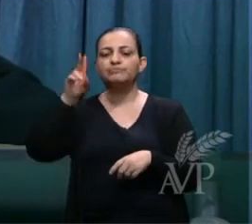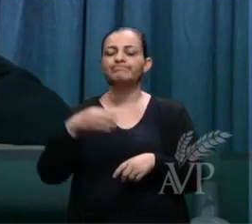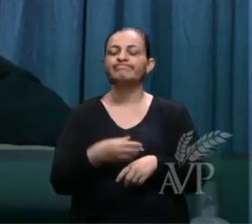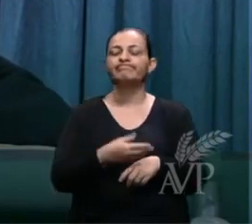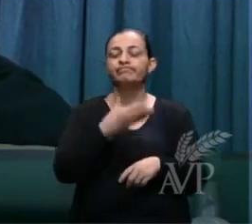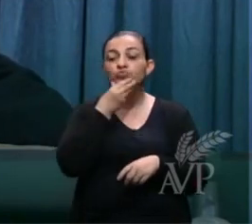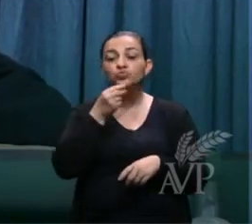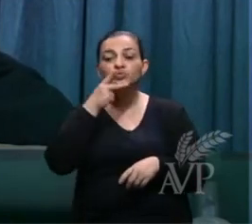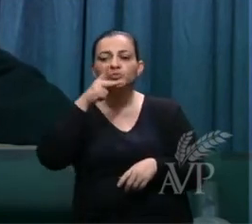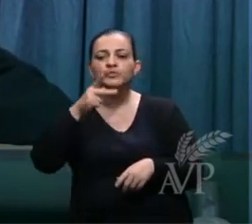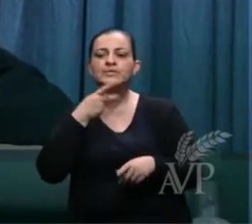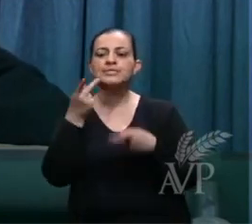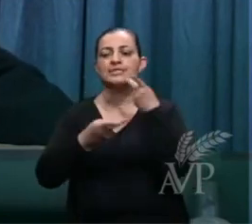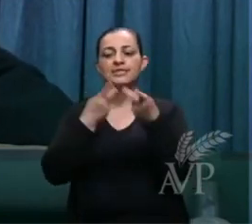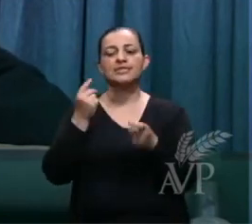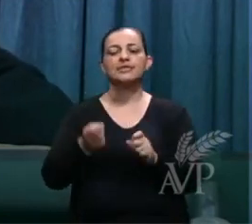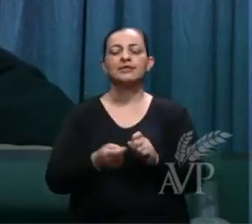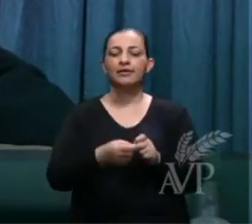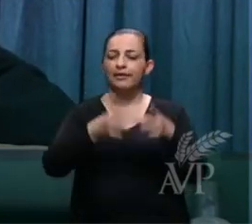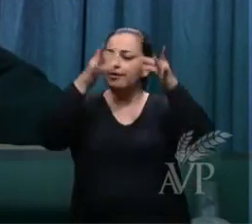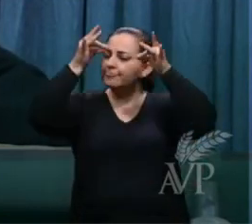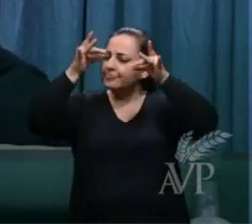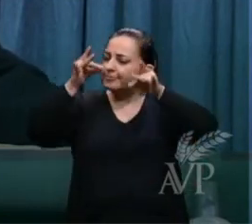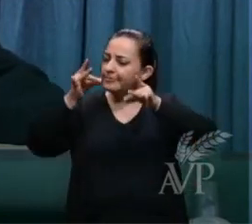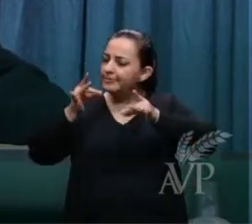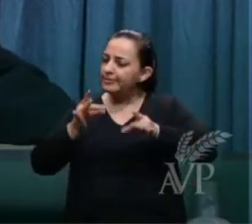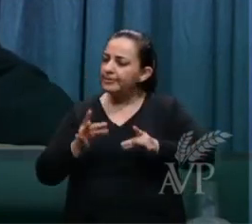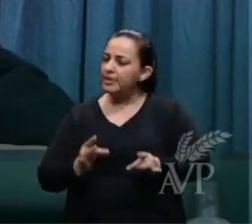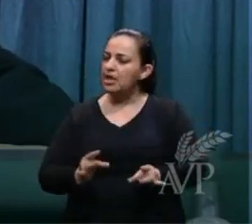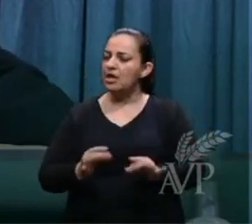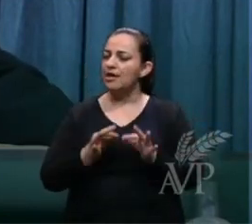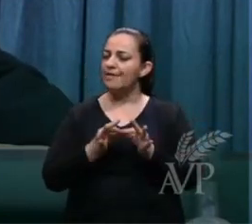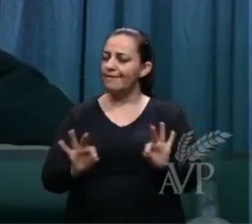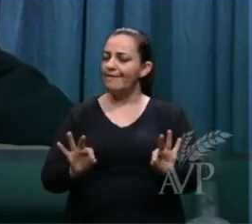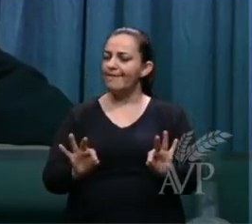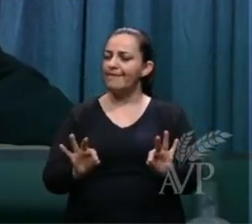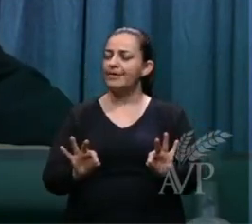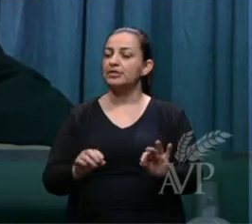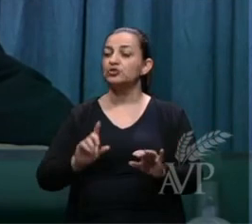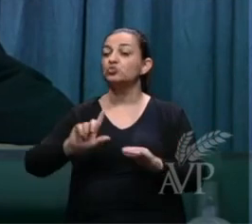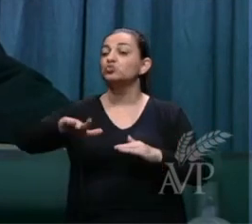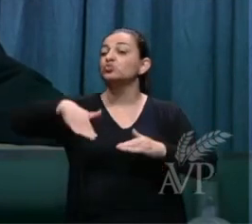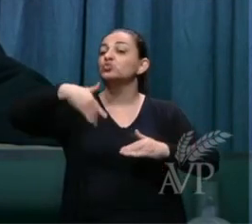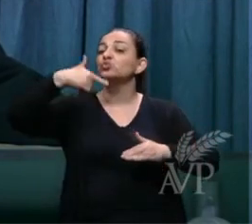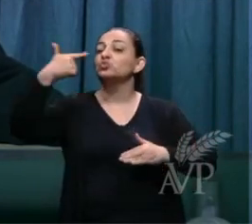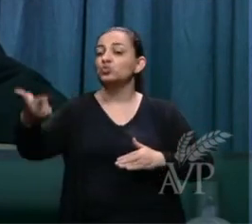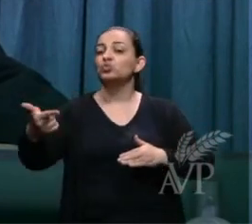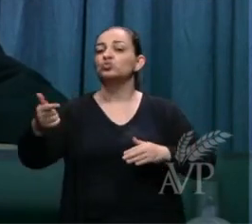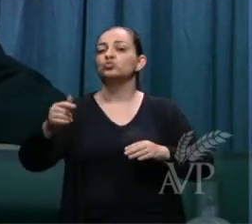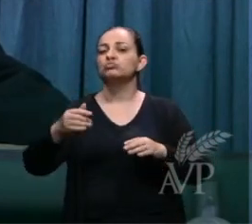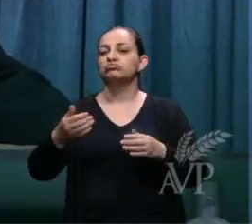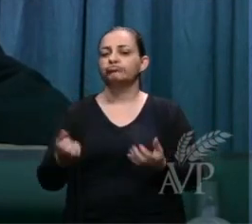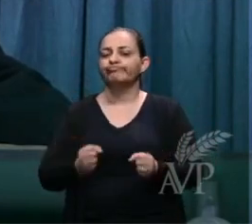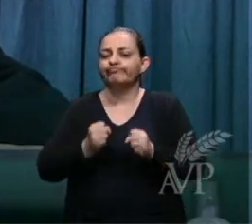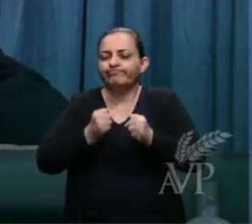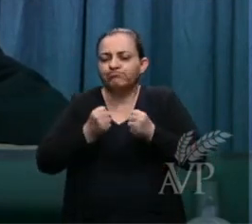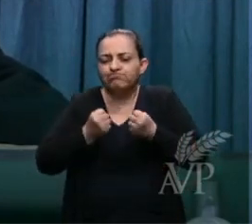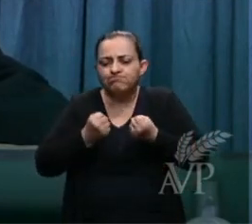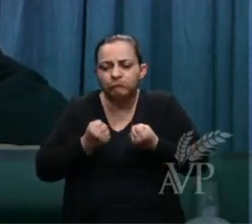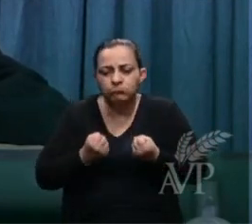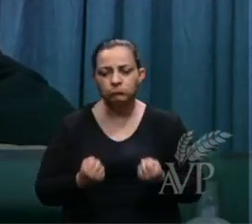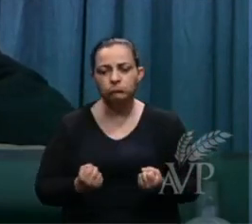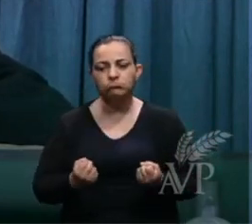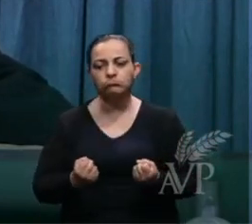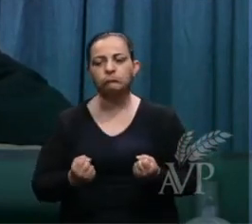irmãos as pequenas coisas aqui elas pesam muito do outro lado